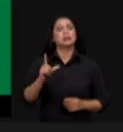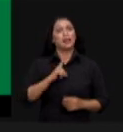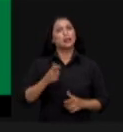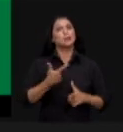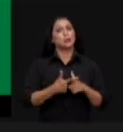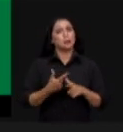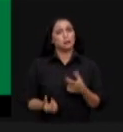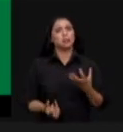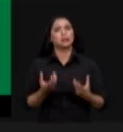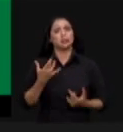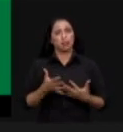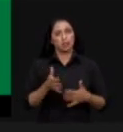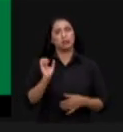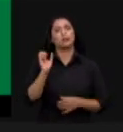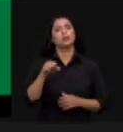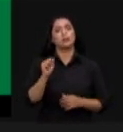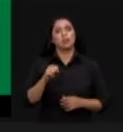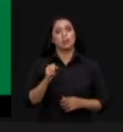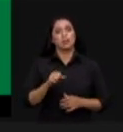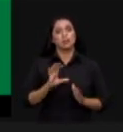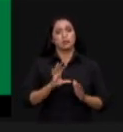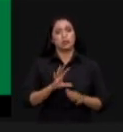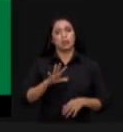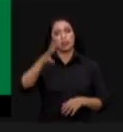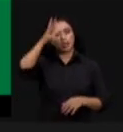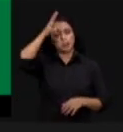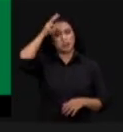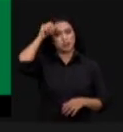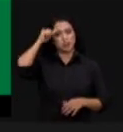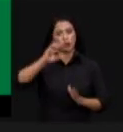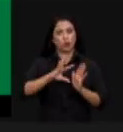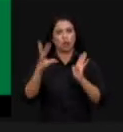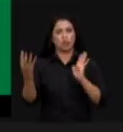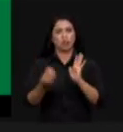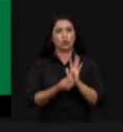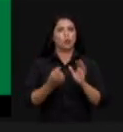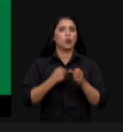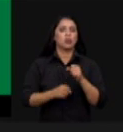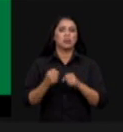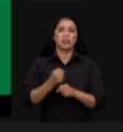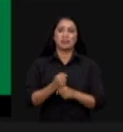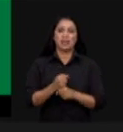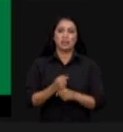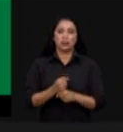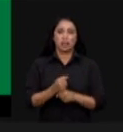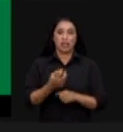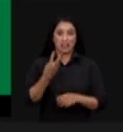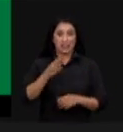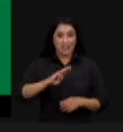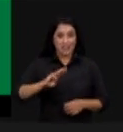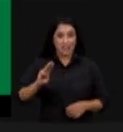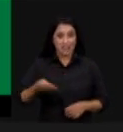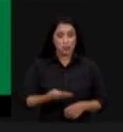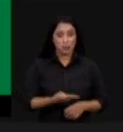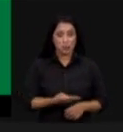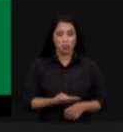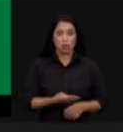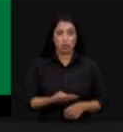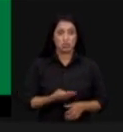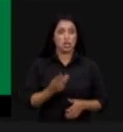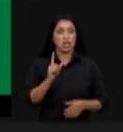de incêndio que nós tivemos agora na Amazônia e o ano passado certo nenhum hectare desses 3 milhões de hectares